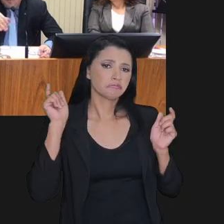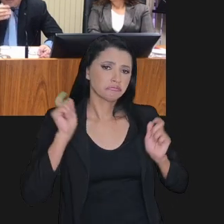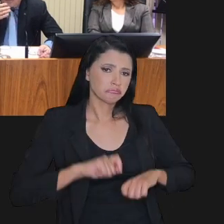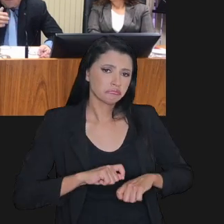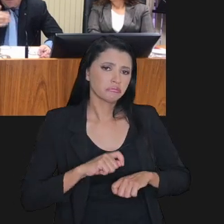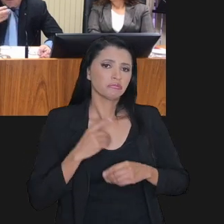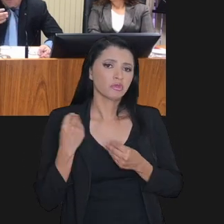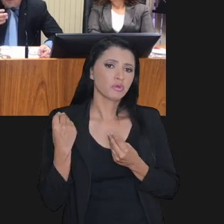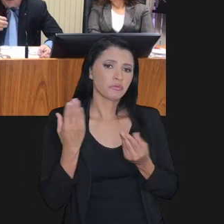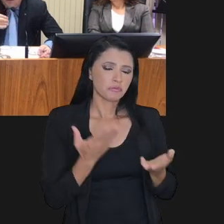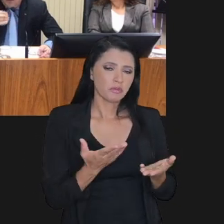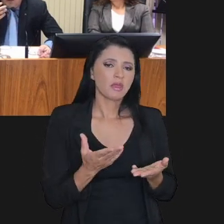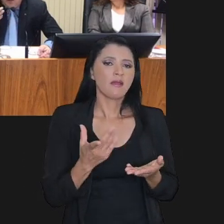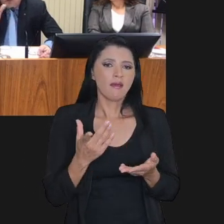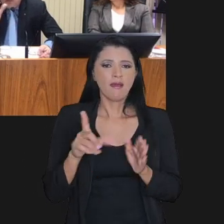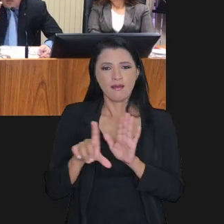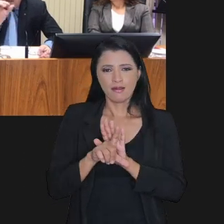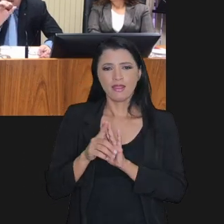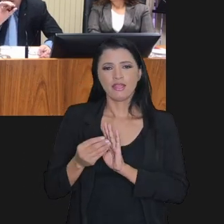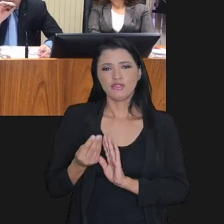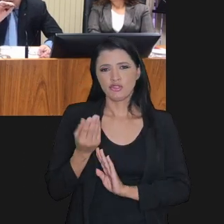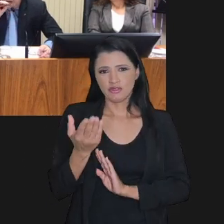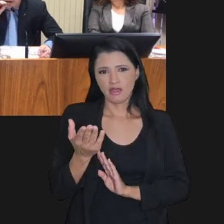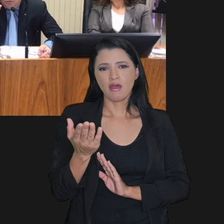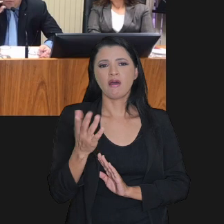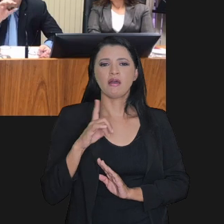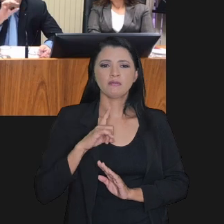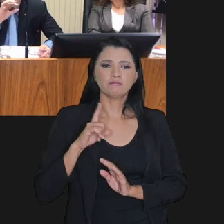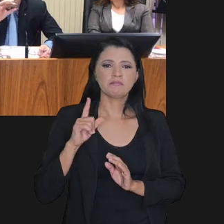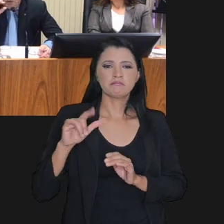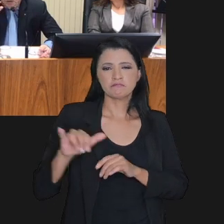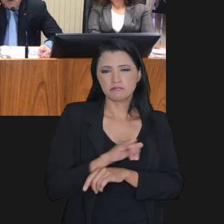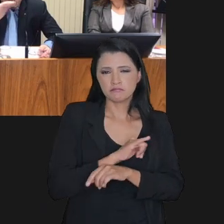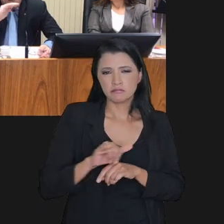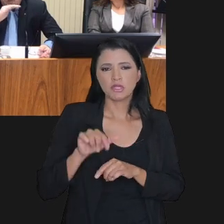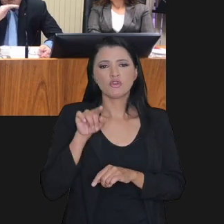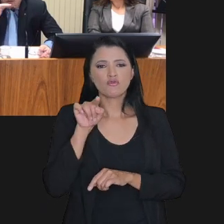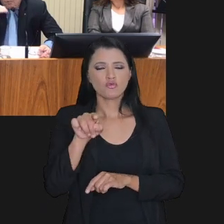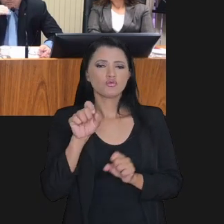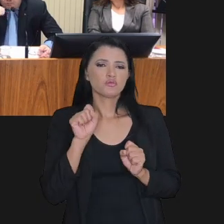você tem condições de oferecer, a lei te dá um range